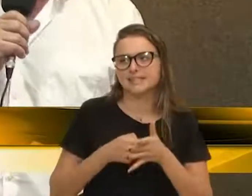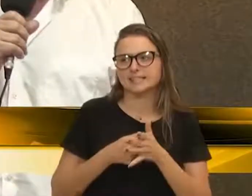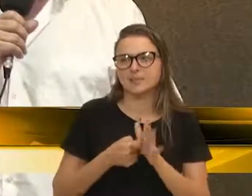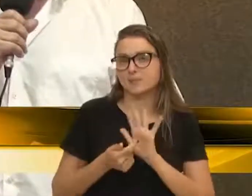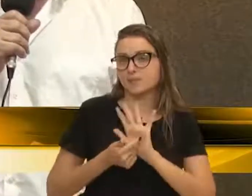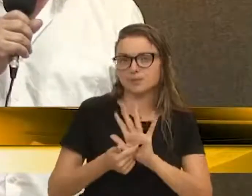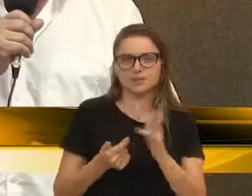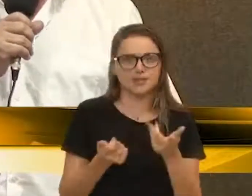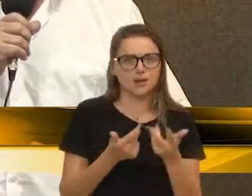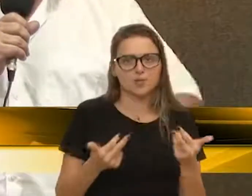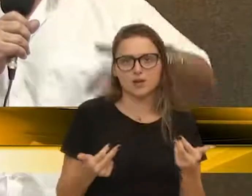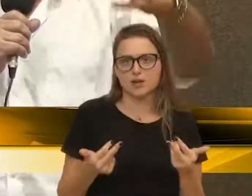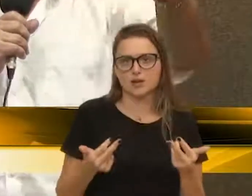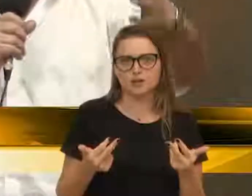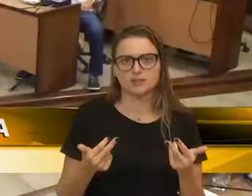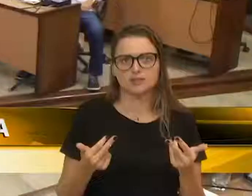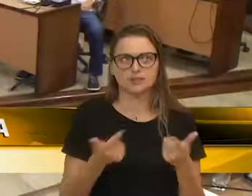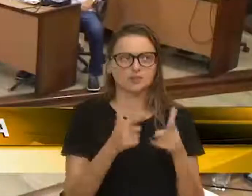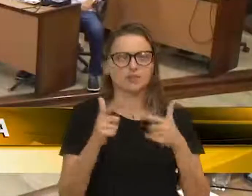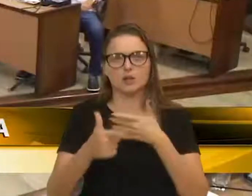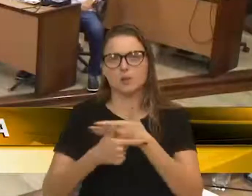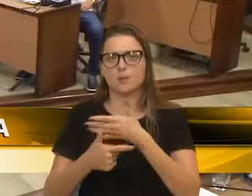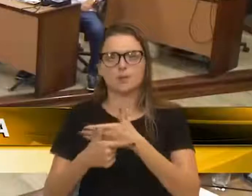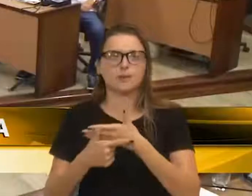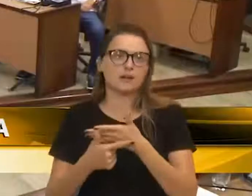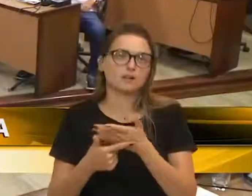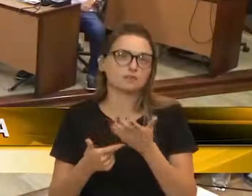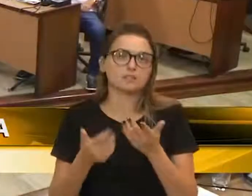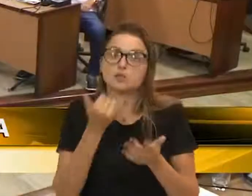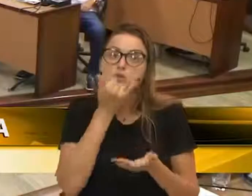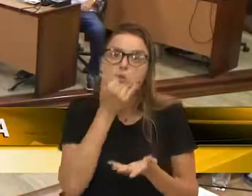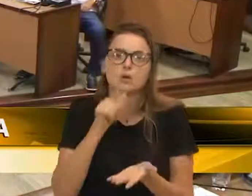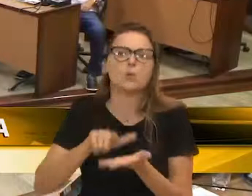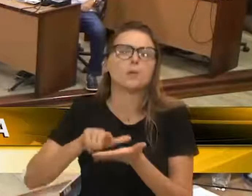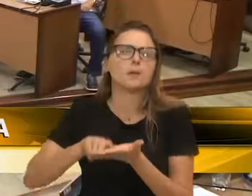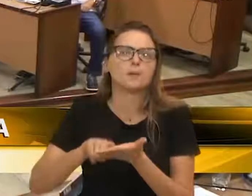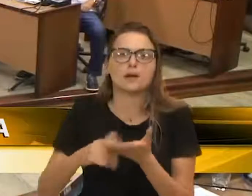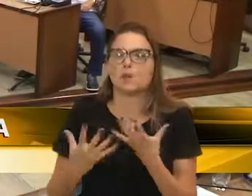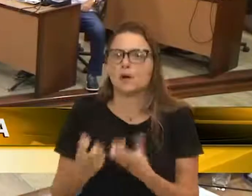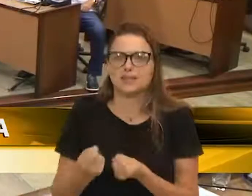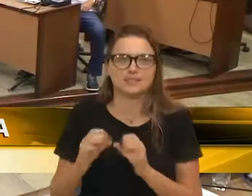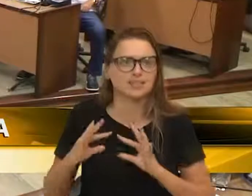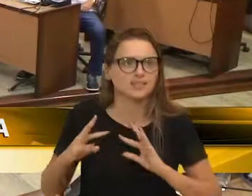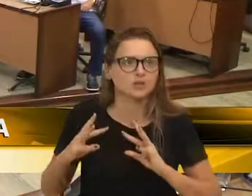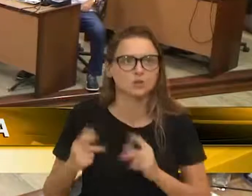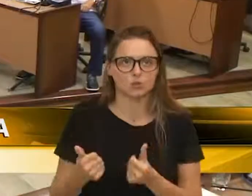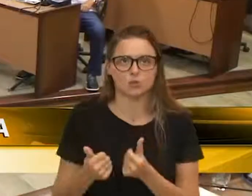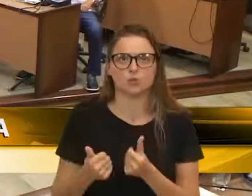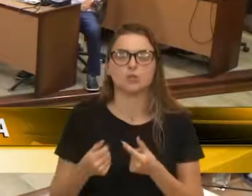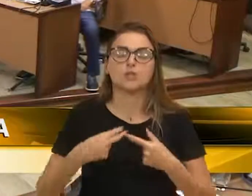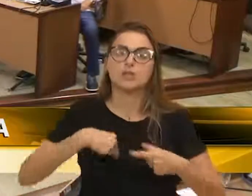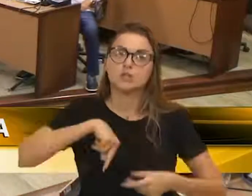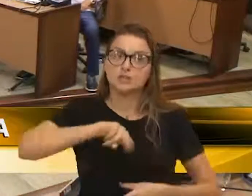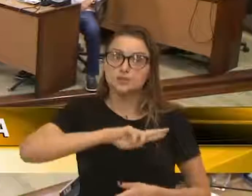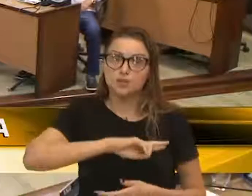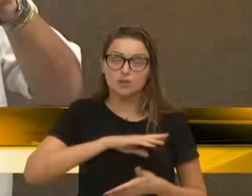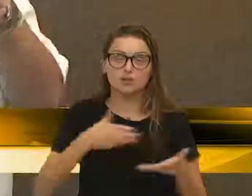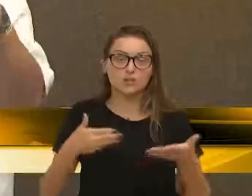não tem como dourar, e o papel aceita tudo, nós estamos frente a um processo